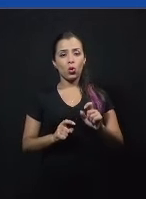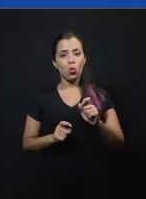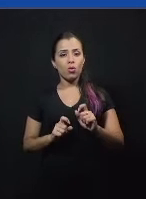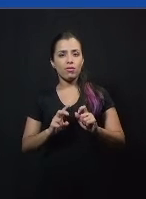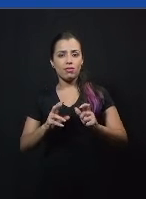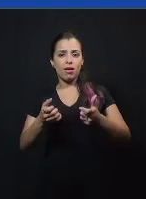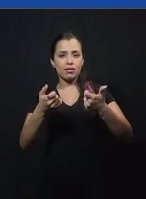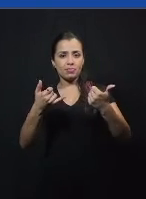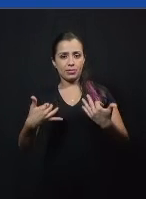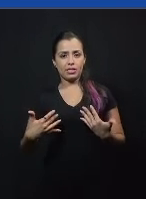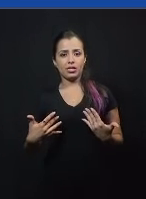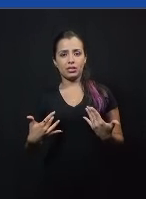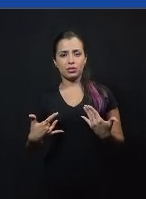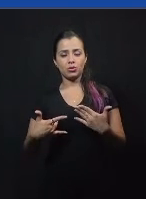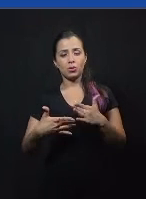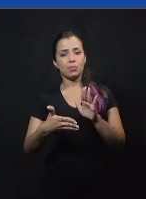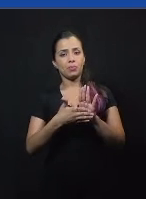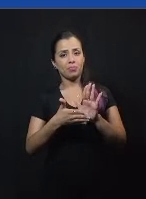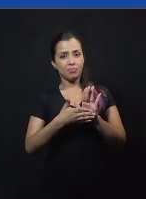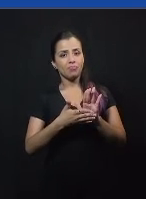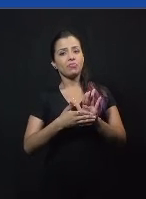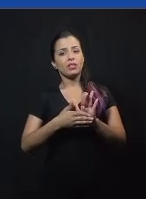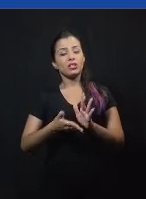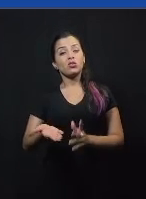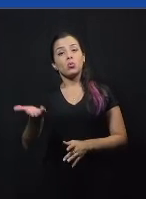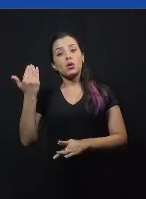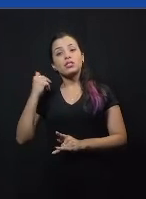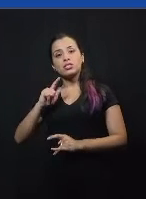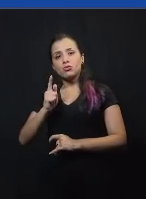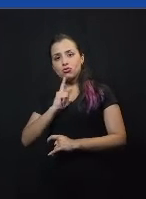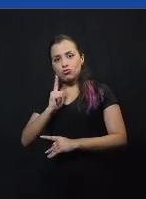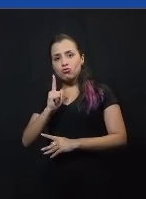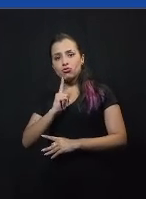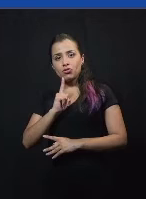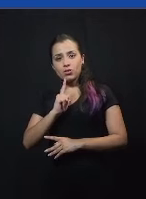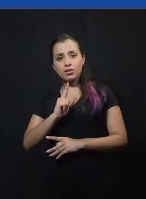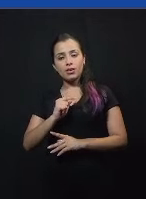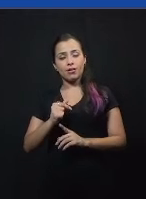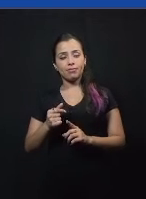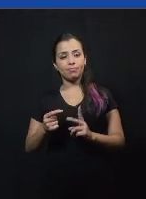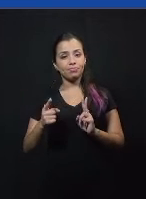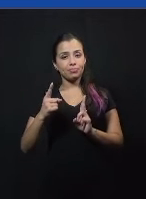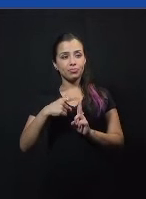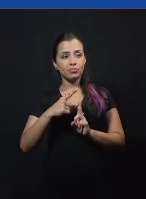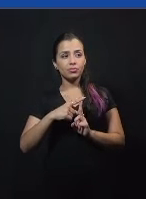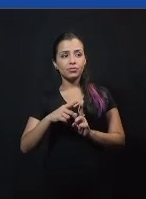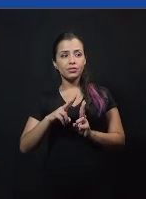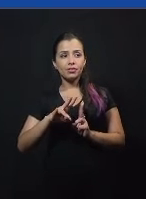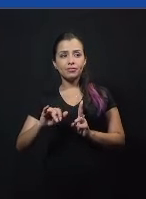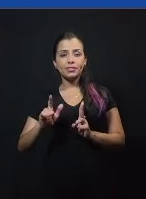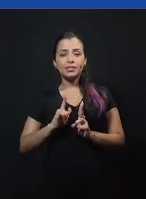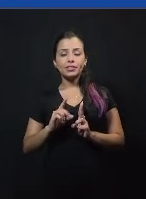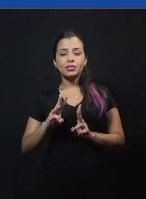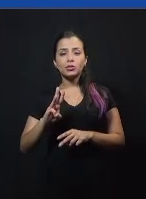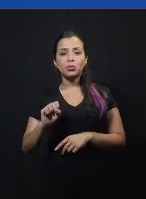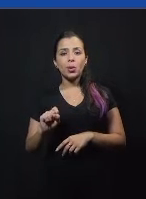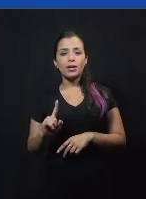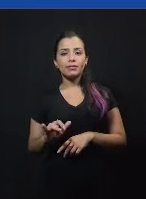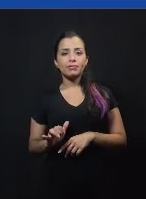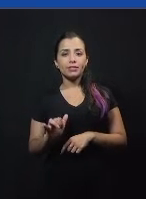fundamentos e os pressupostos das afirmações que o time de defesa traz. Quem vai representar o time de oposição é o Wesley.